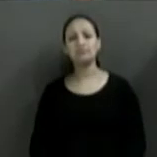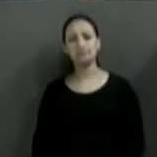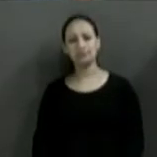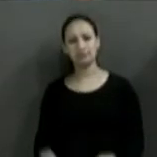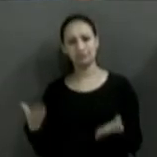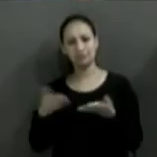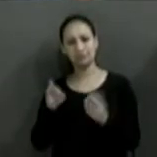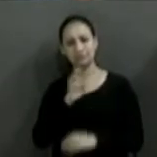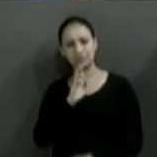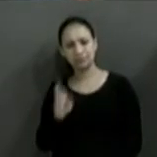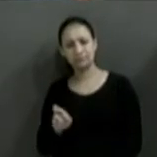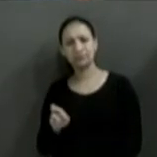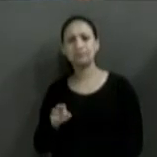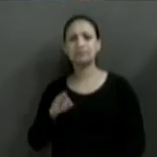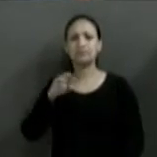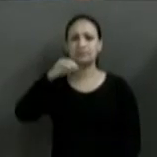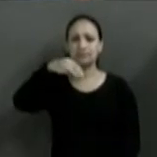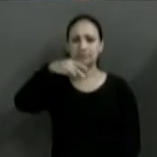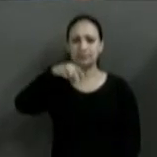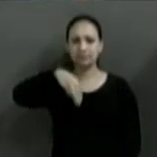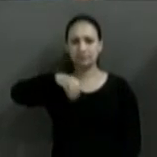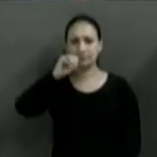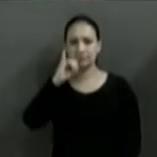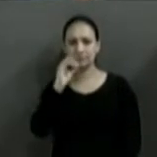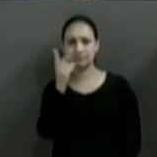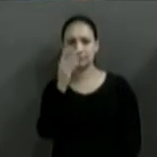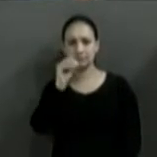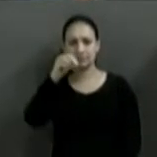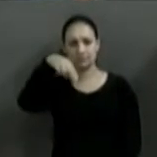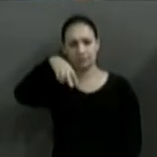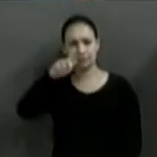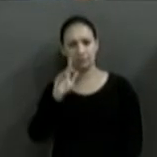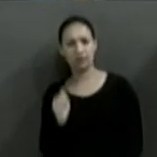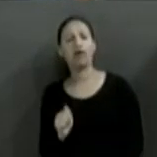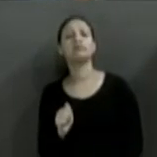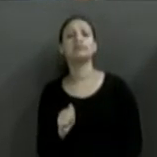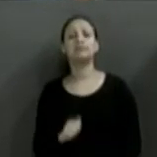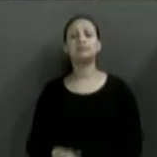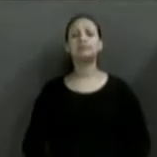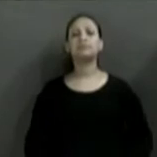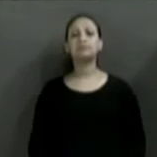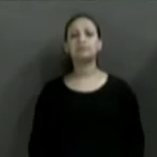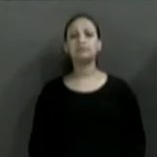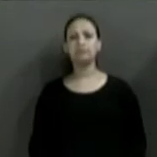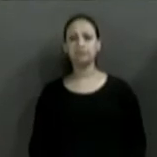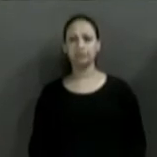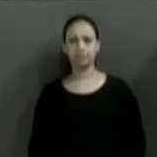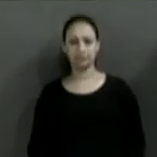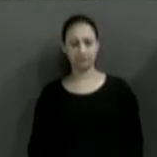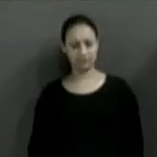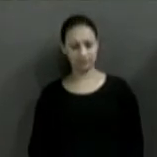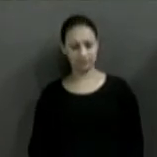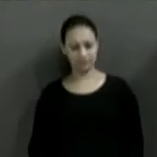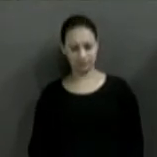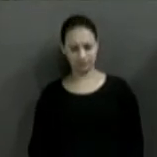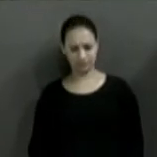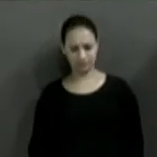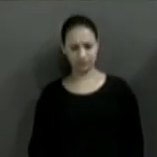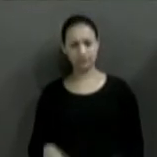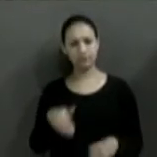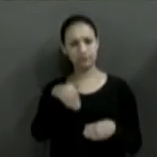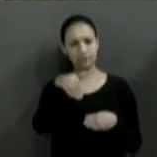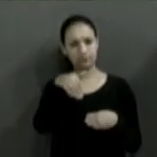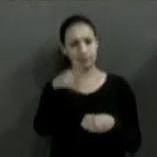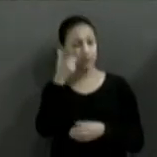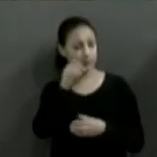candidato Marcos Miconga, de 45 segundos, Valenda. Bom, a candidatura de Miconga e